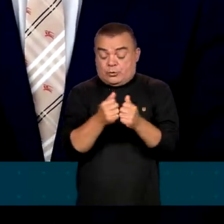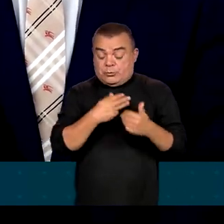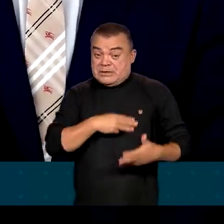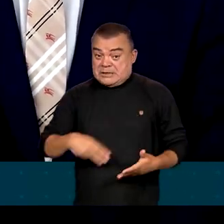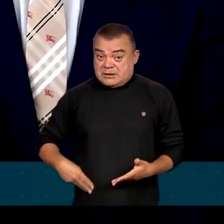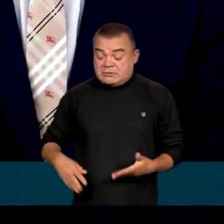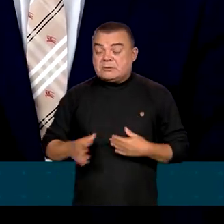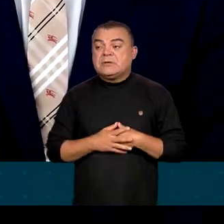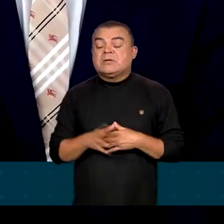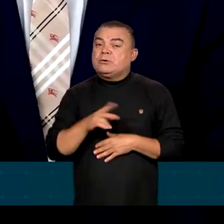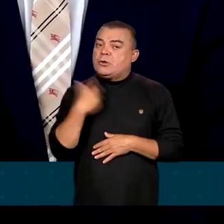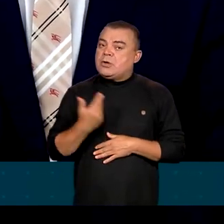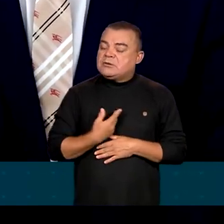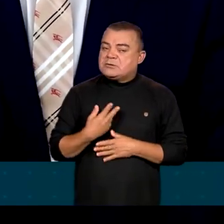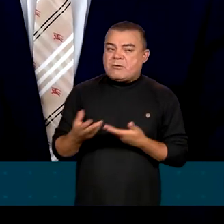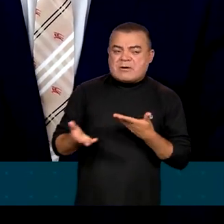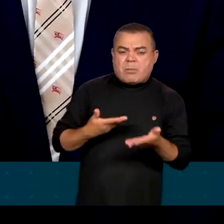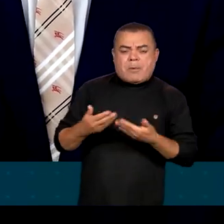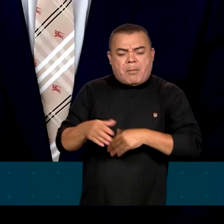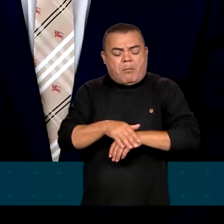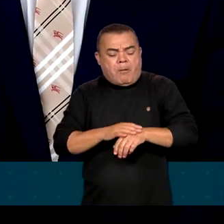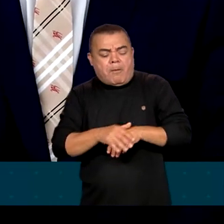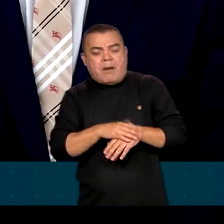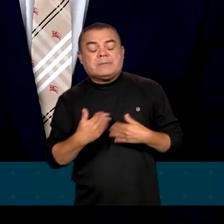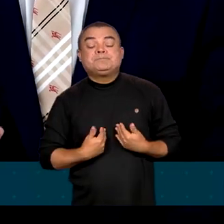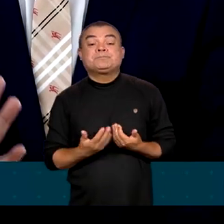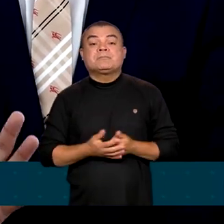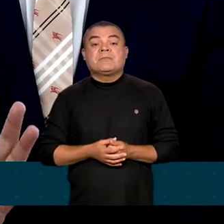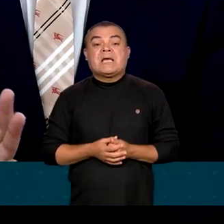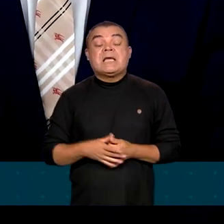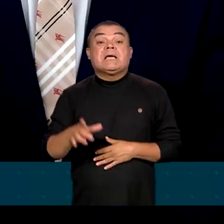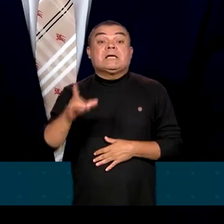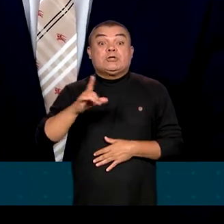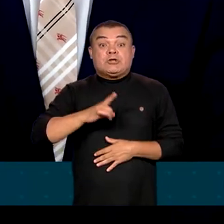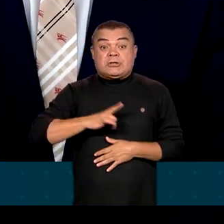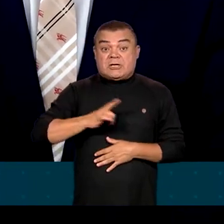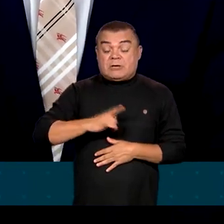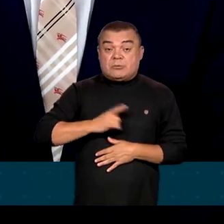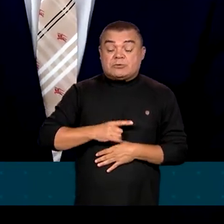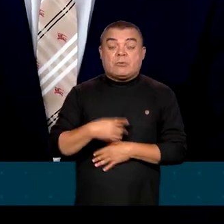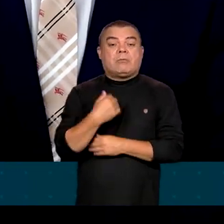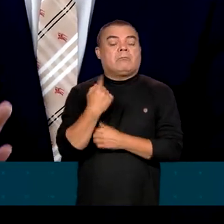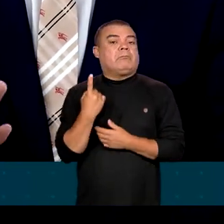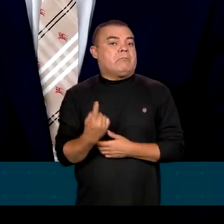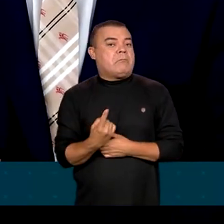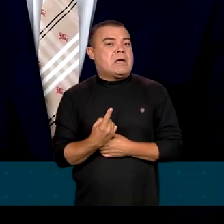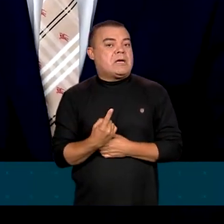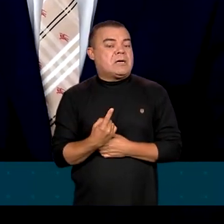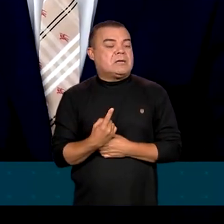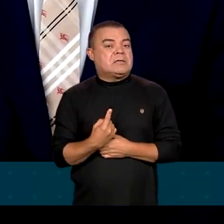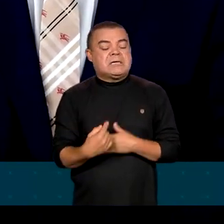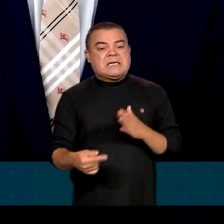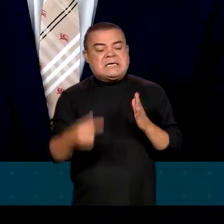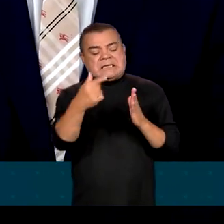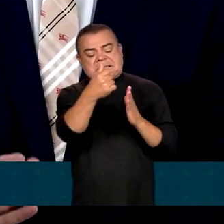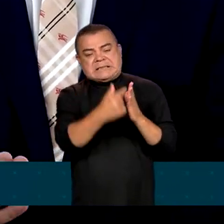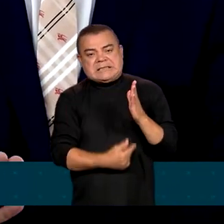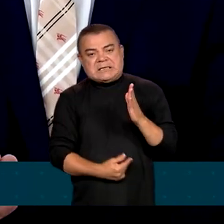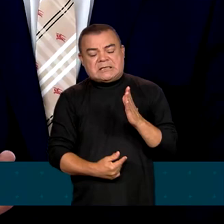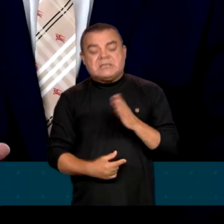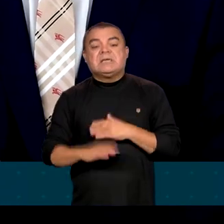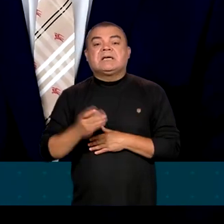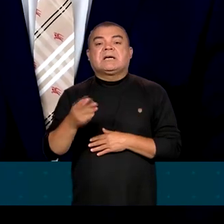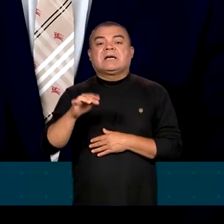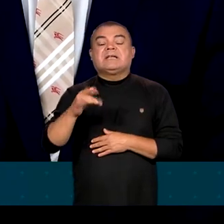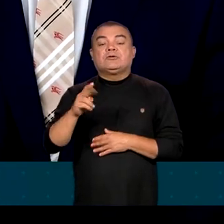que nós conversamos antes, ele já tinha vindo, que tínhamos uma linha de crédito de 200 milhões de